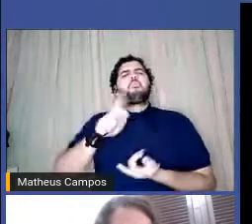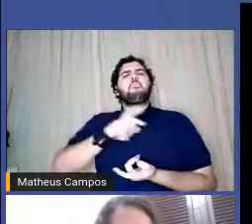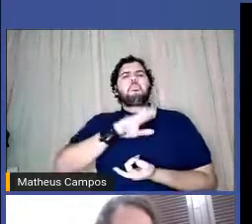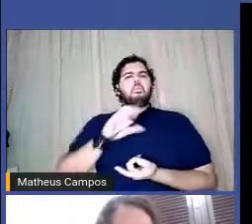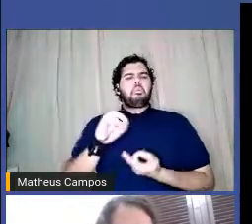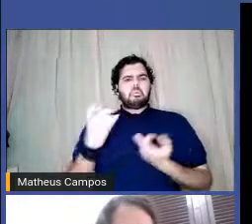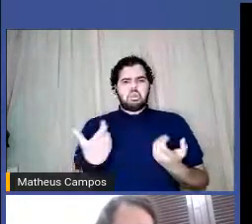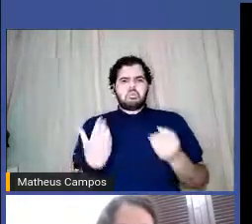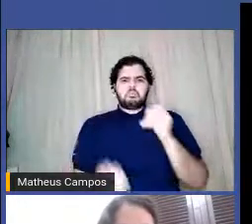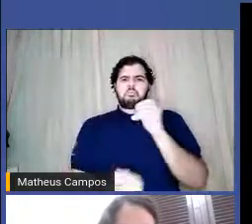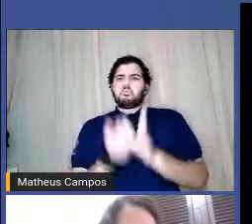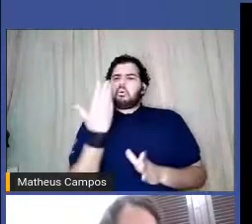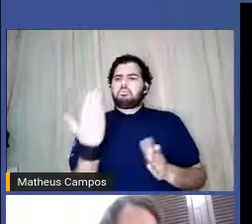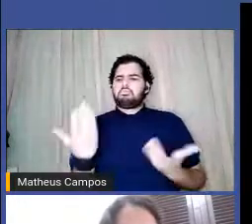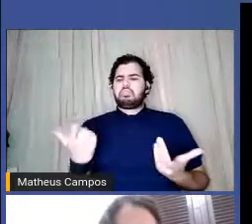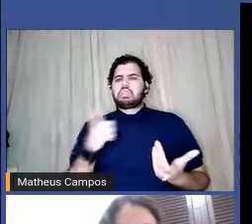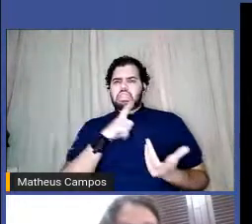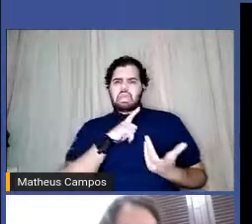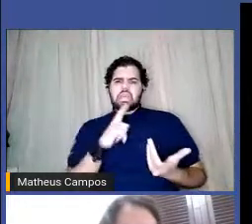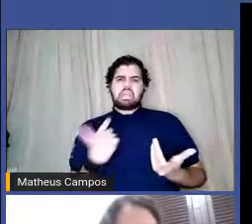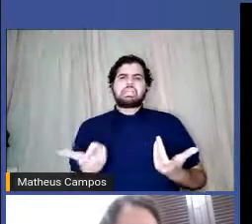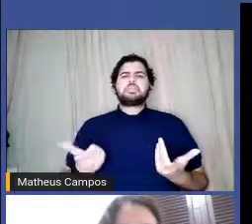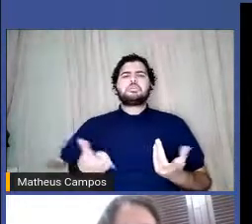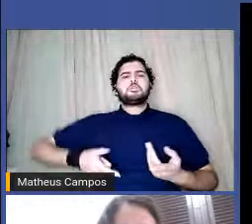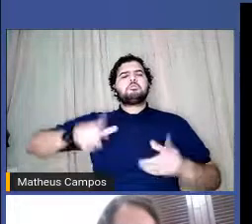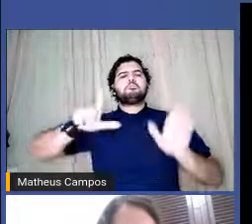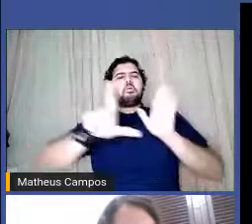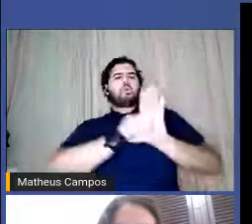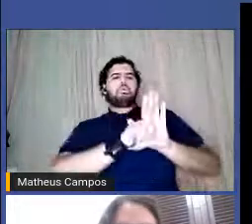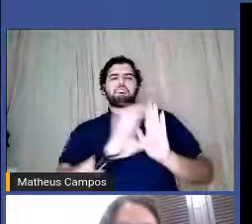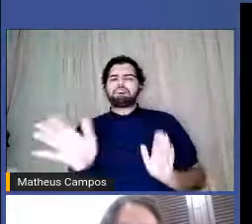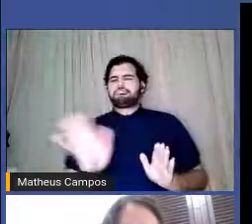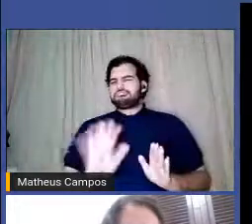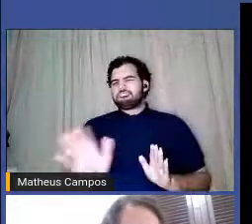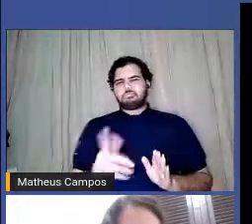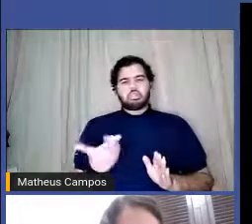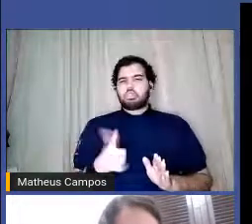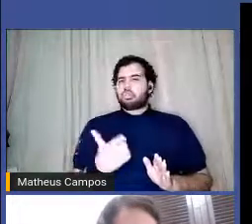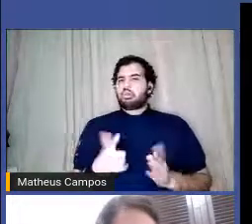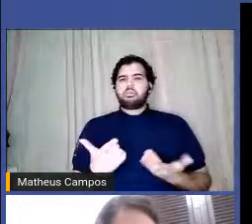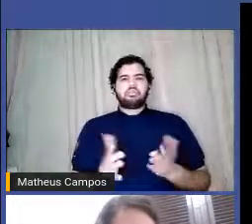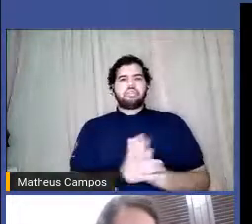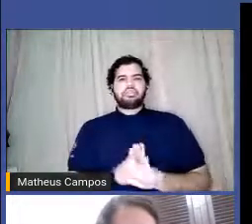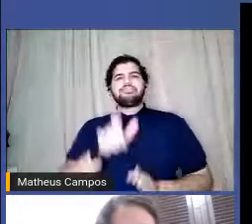Quem foi que disse que tem padrão? Aff. Vivi.